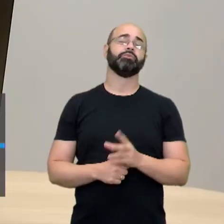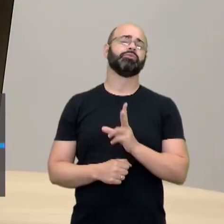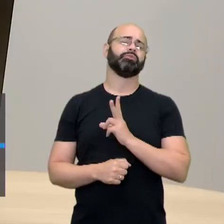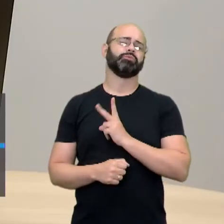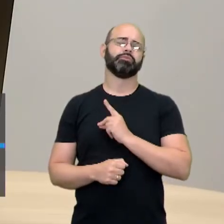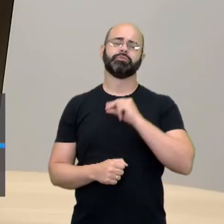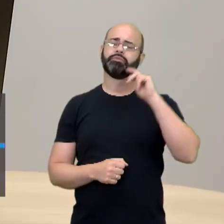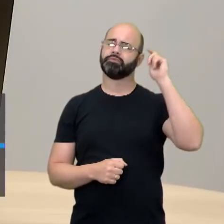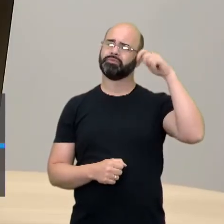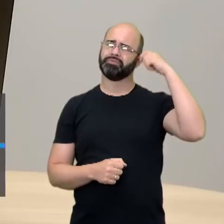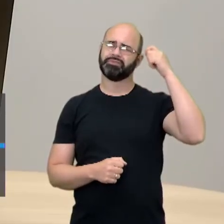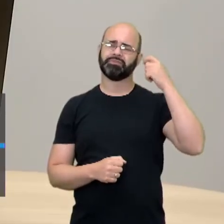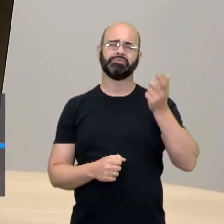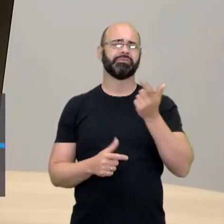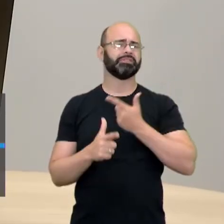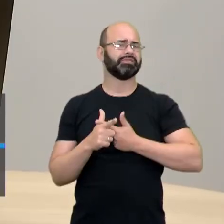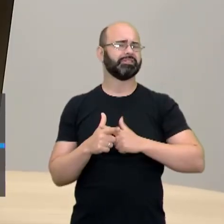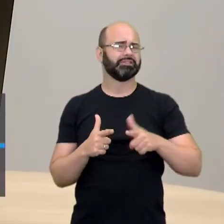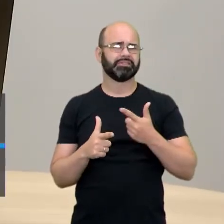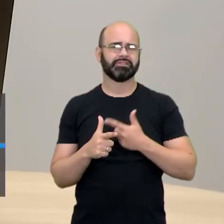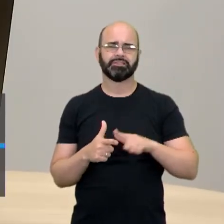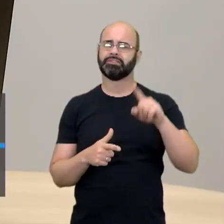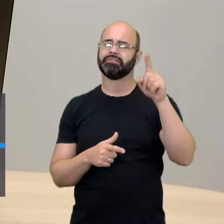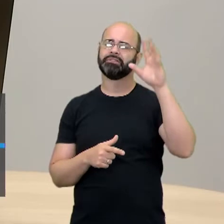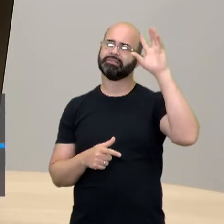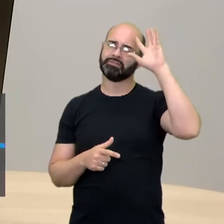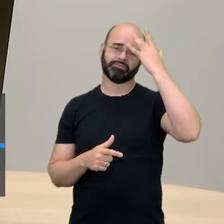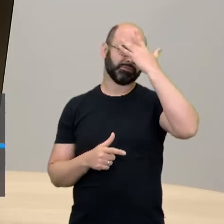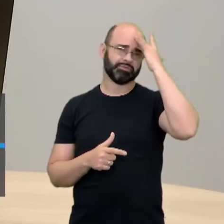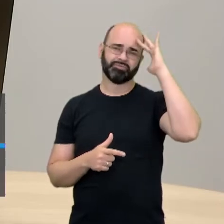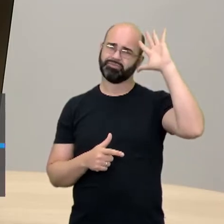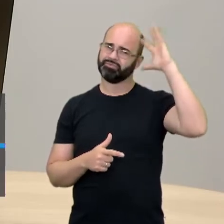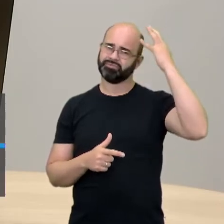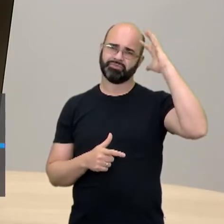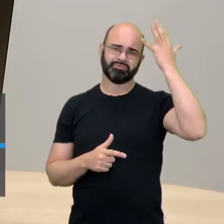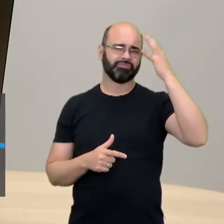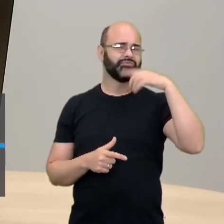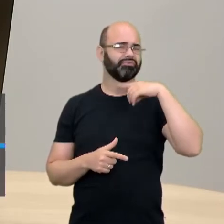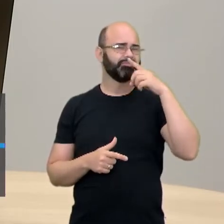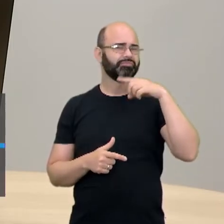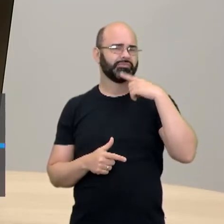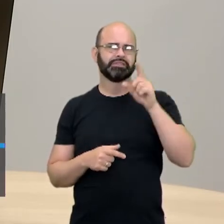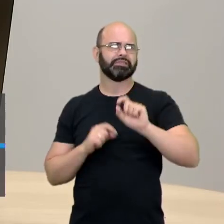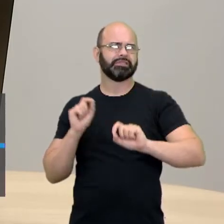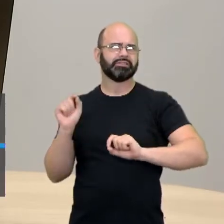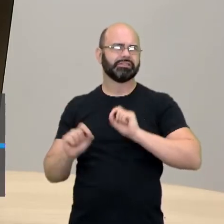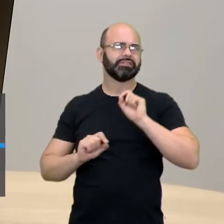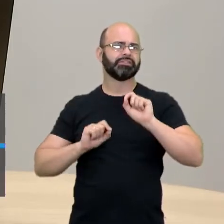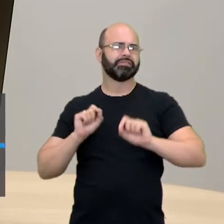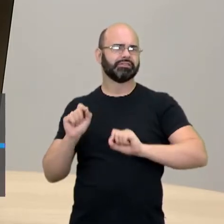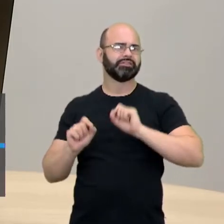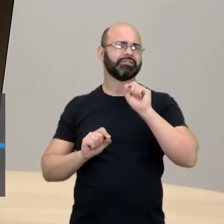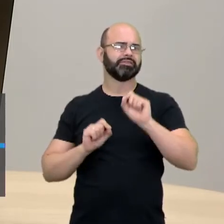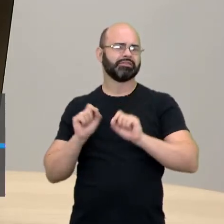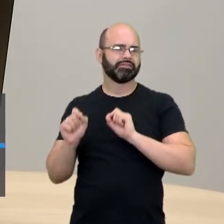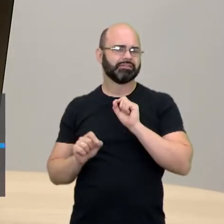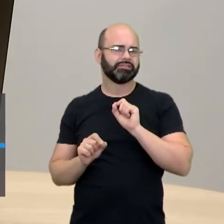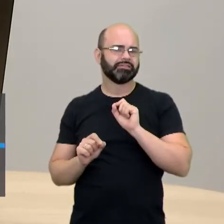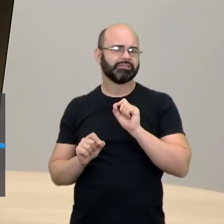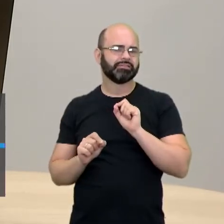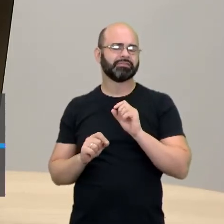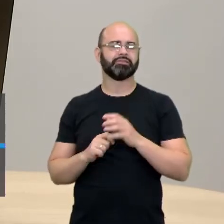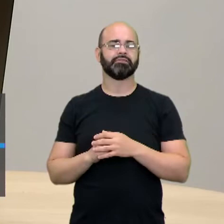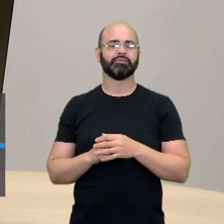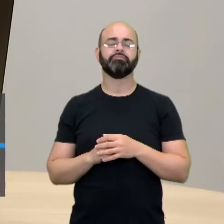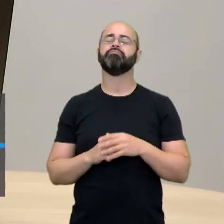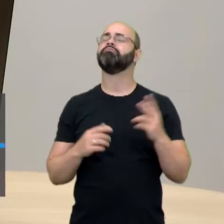tá lá, tá um problemão, ninguém consegue resolver aquele crime, aquele mistério, aquele, né? E aí tem um